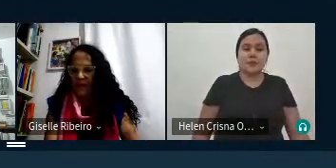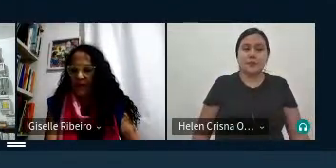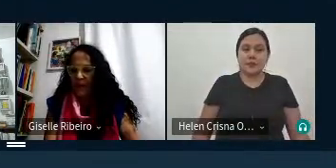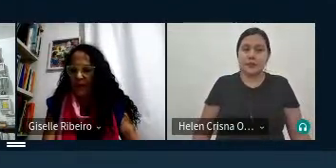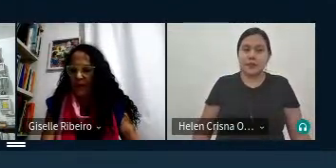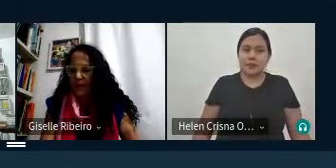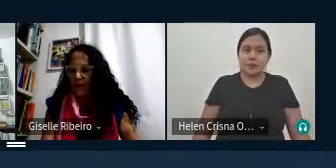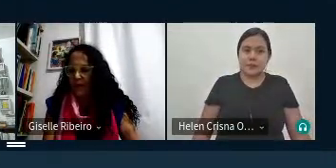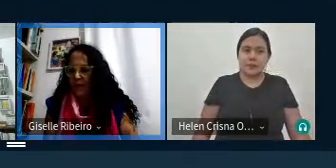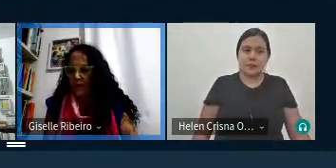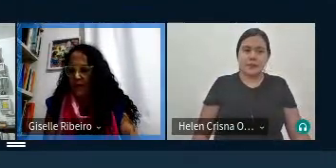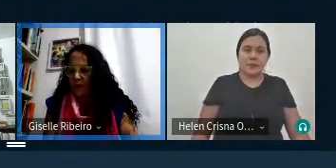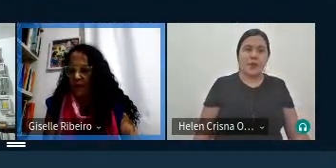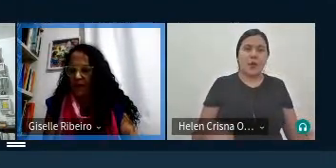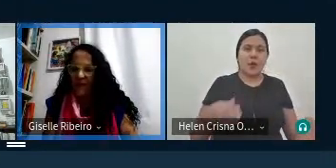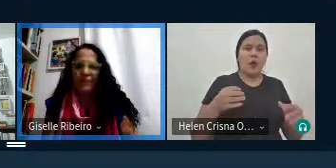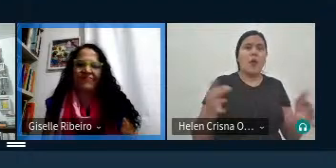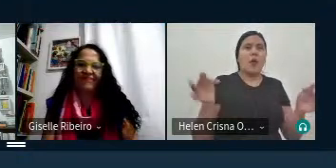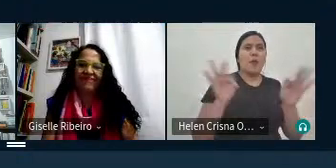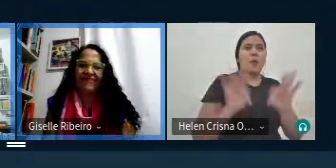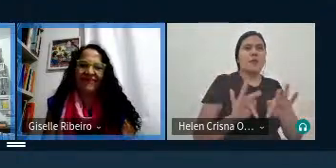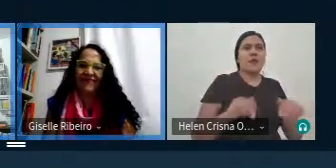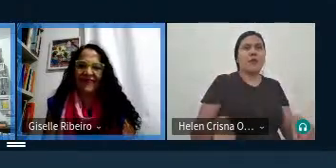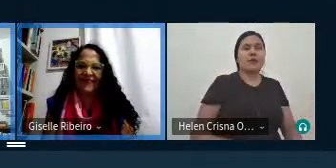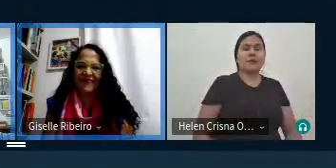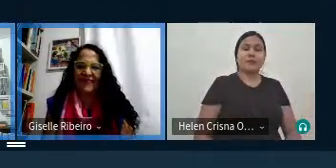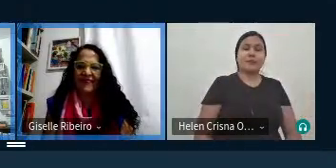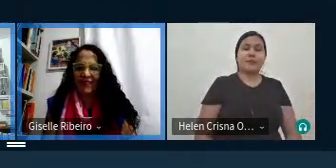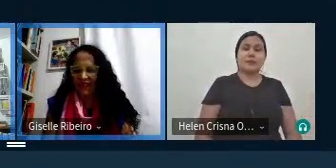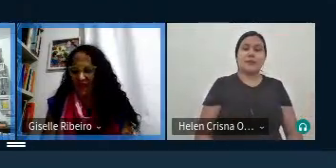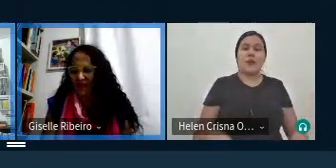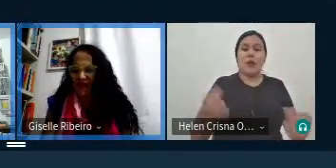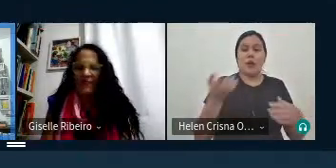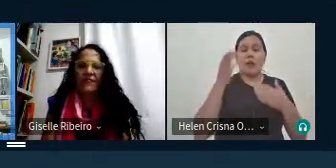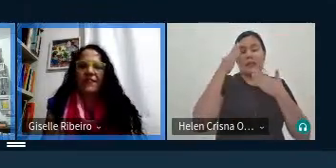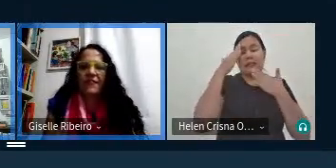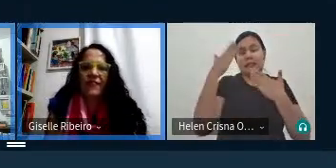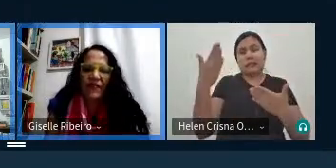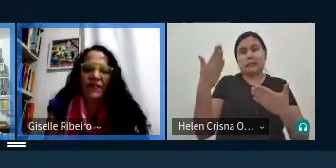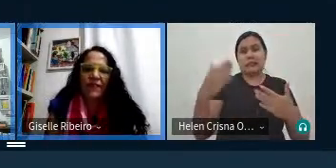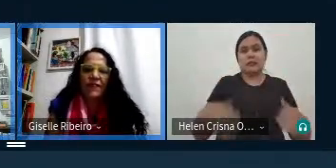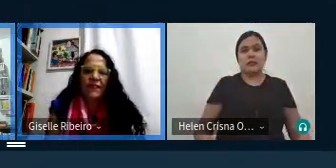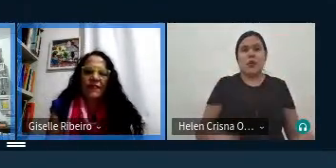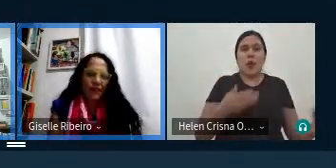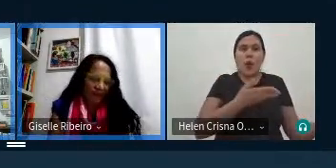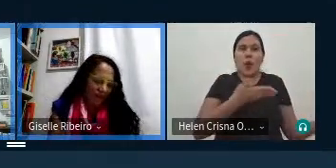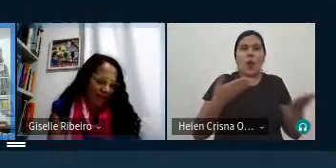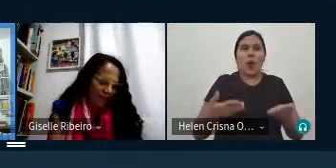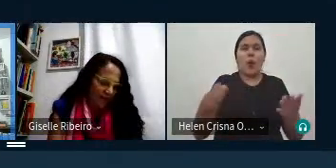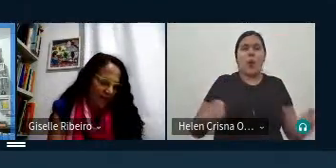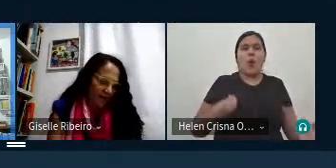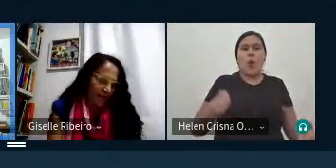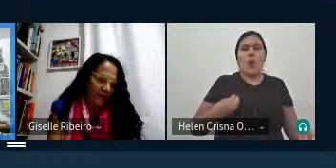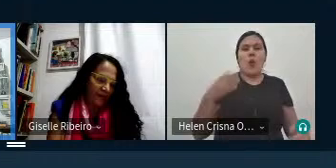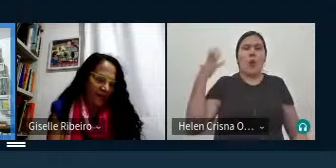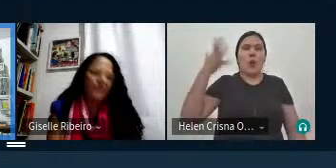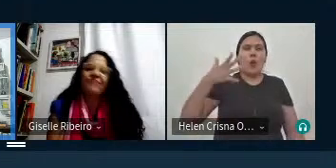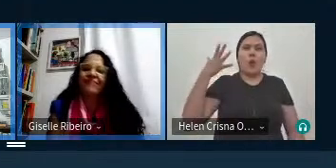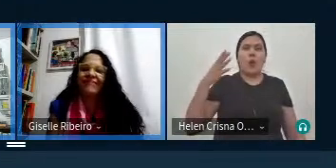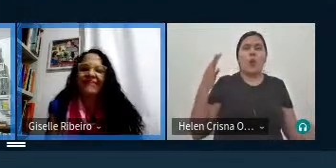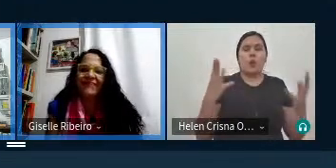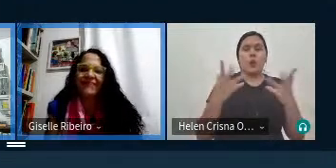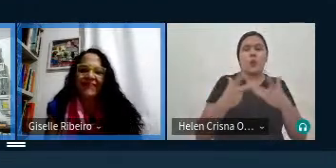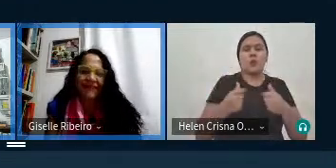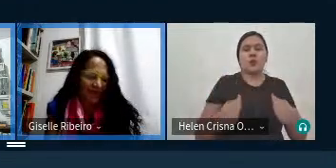encaminhando para o final eu quero agradecer né o convite a participação nesse evento maravilhoso né